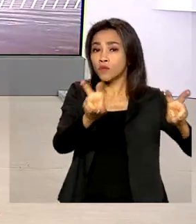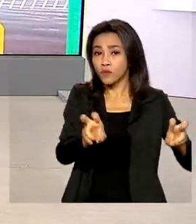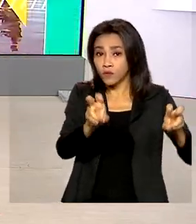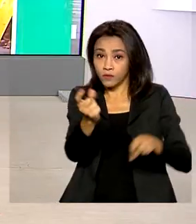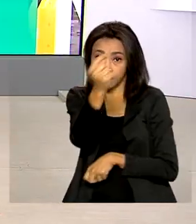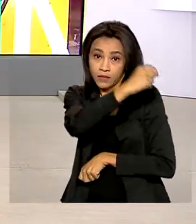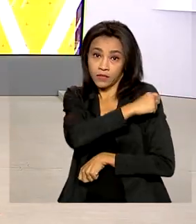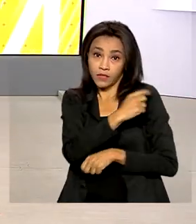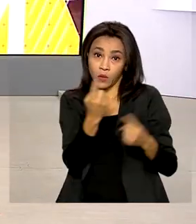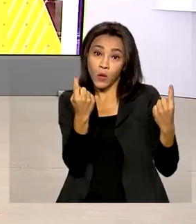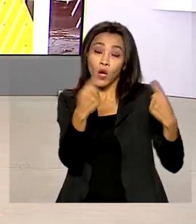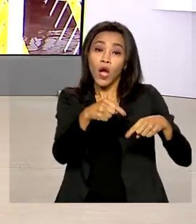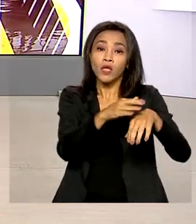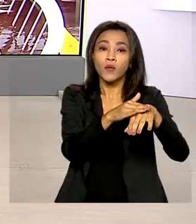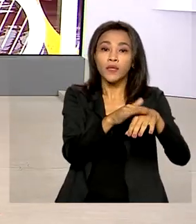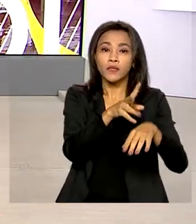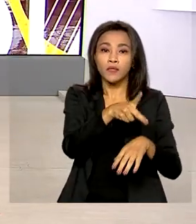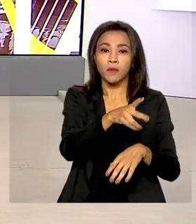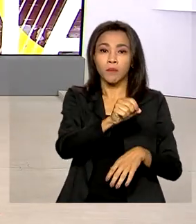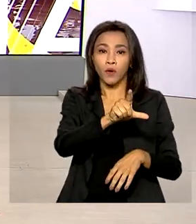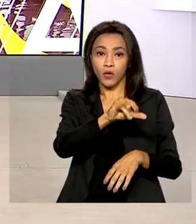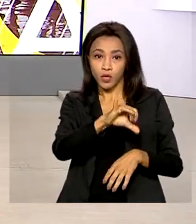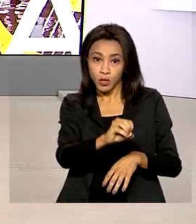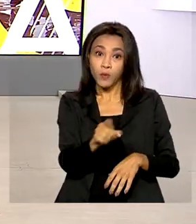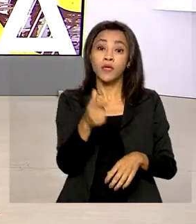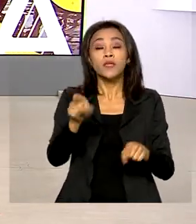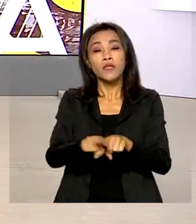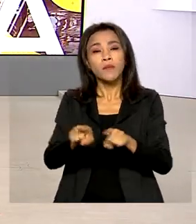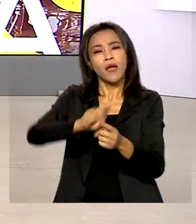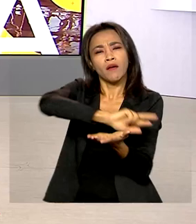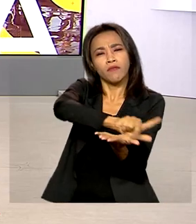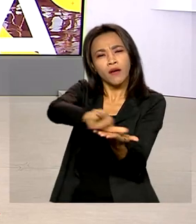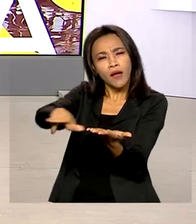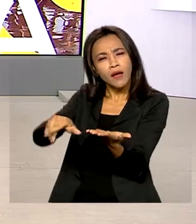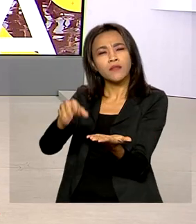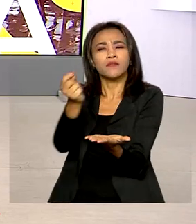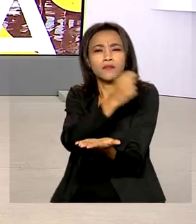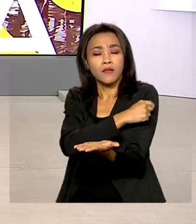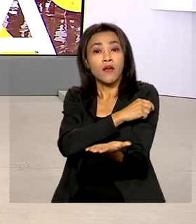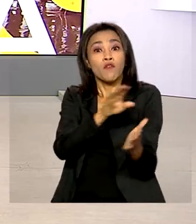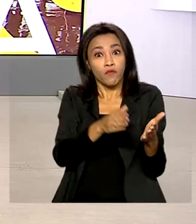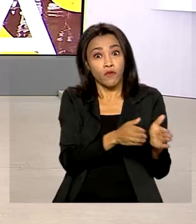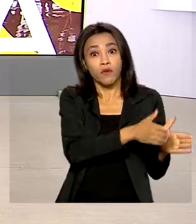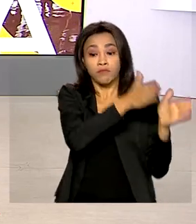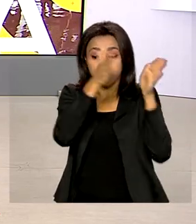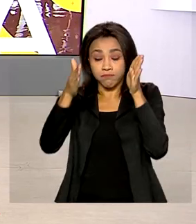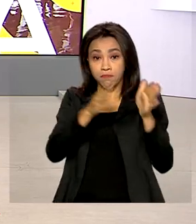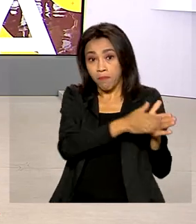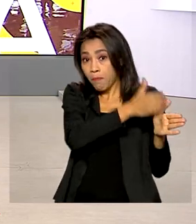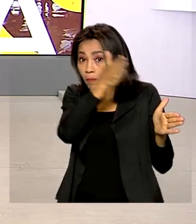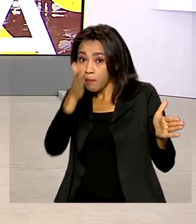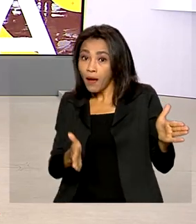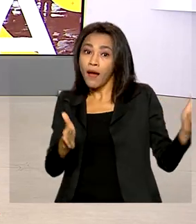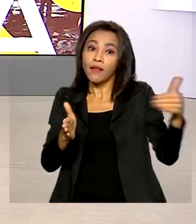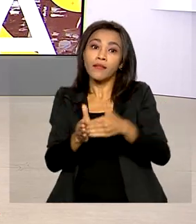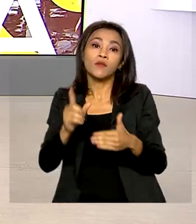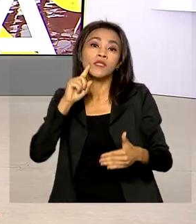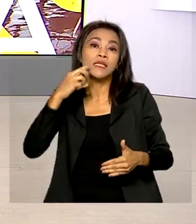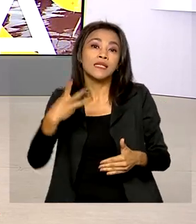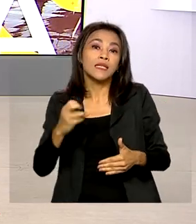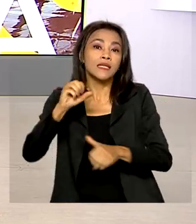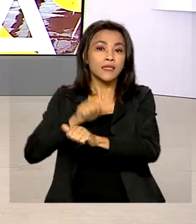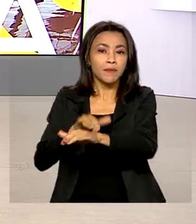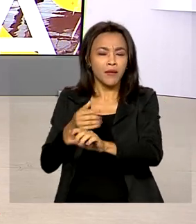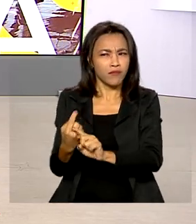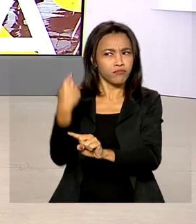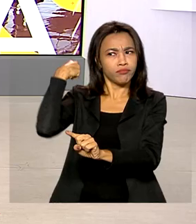poliomielite e também a multivacinação foi prorrogada até 30 de setembro. Segundo o Ministério da Saúde, a campanha iniciada em